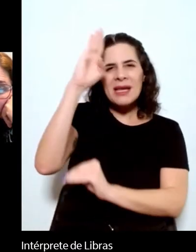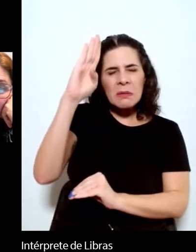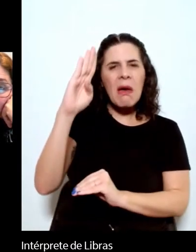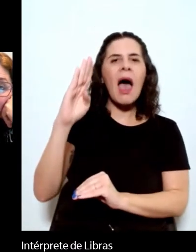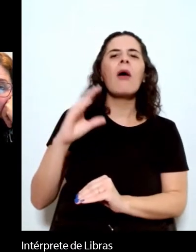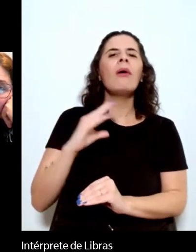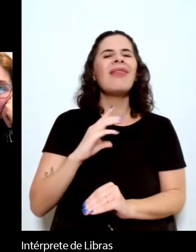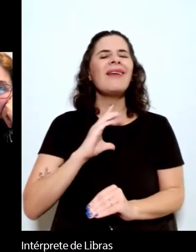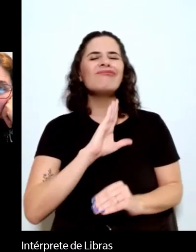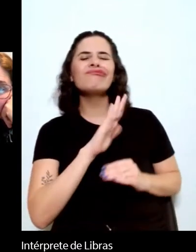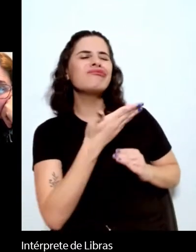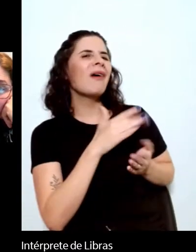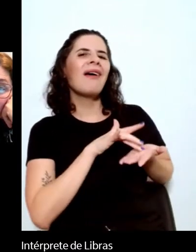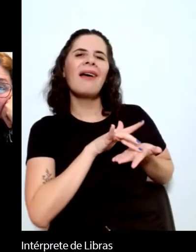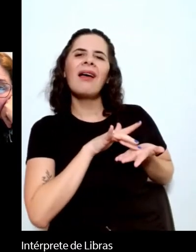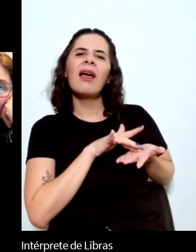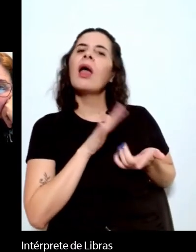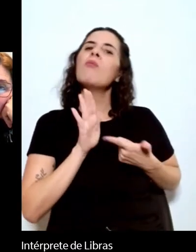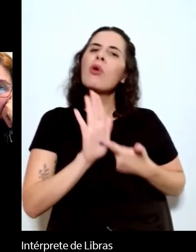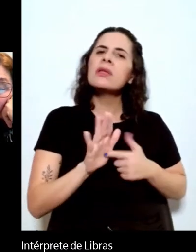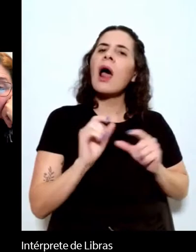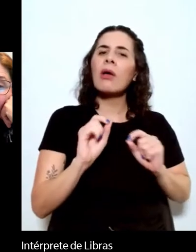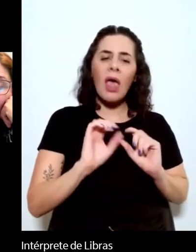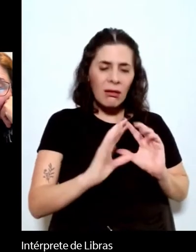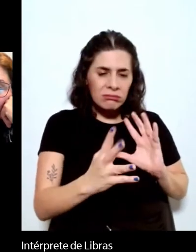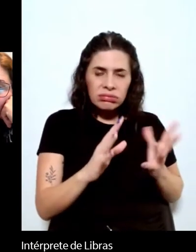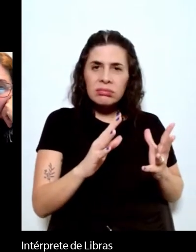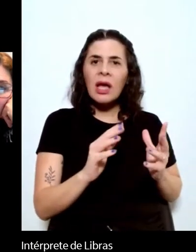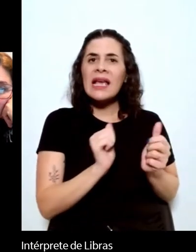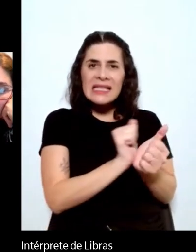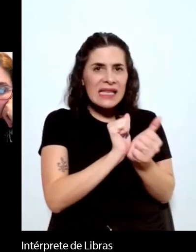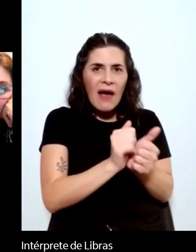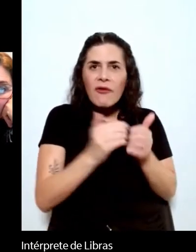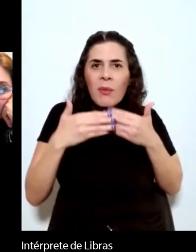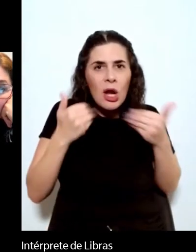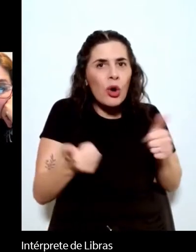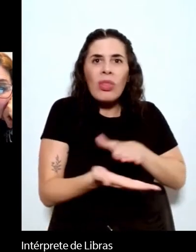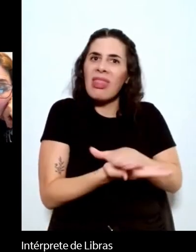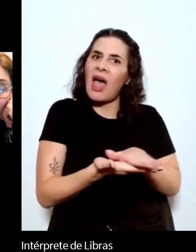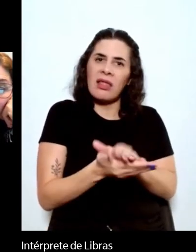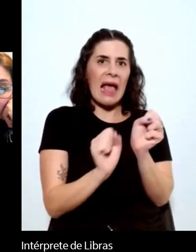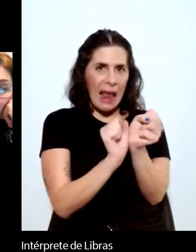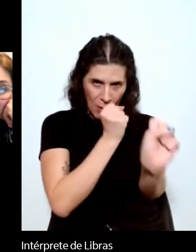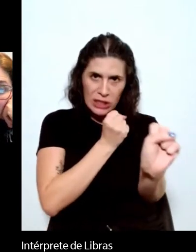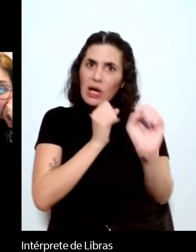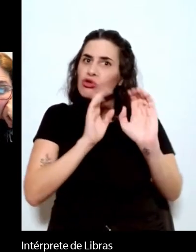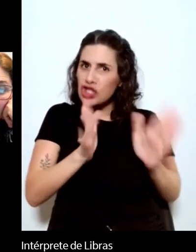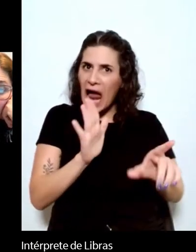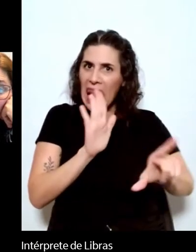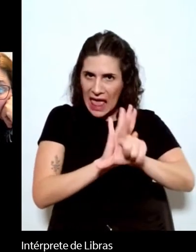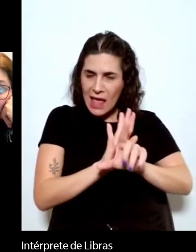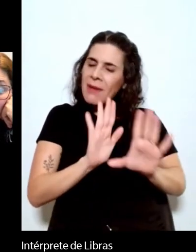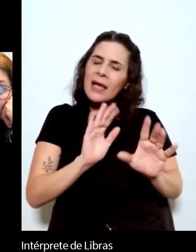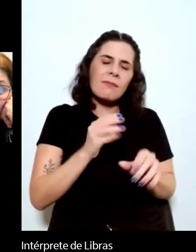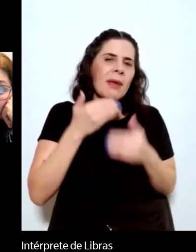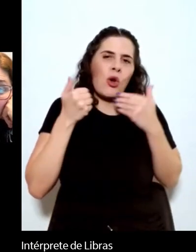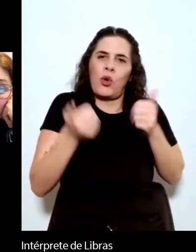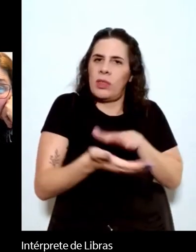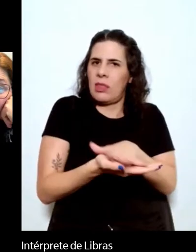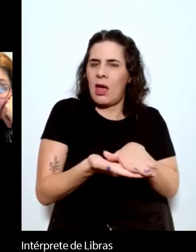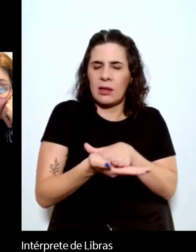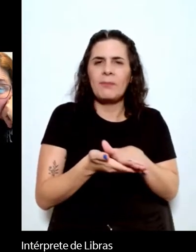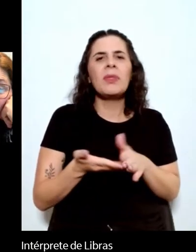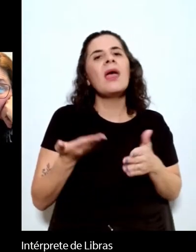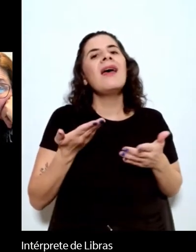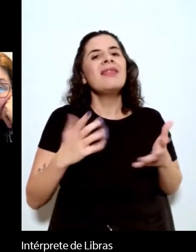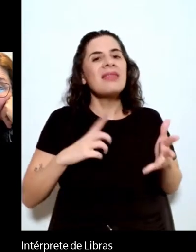escravos e seus descendentes não melhorou após a abolição. Eles promovem a simpatia pelos negros